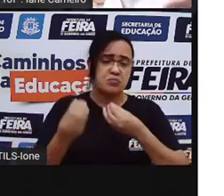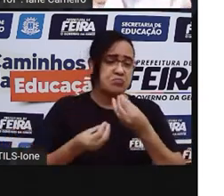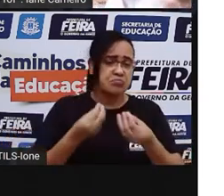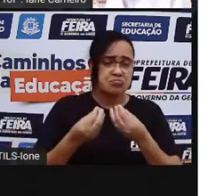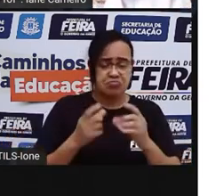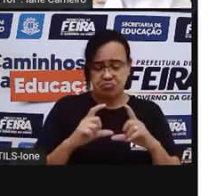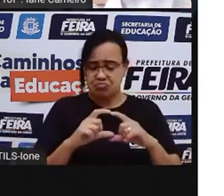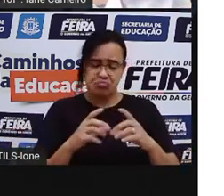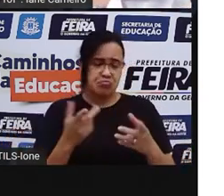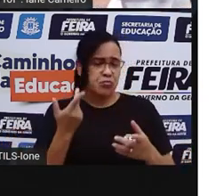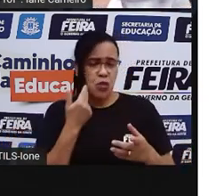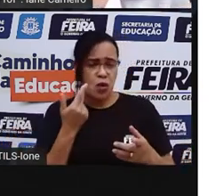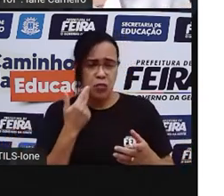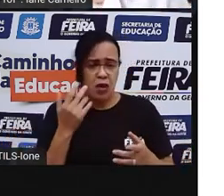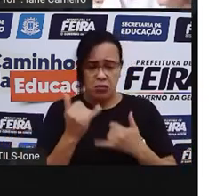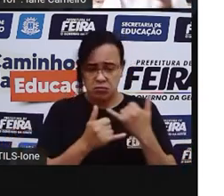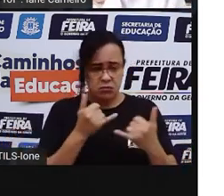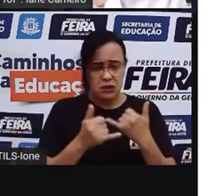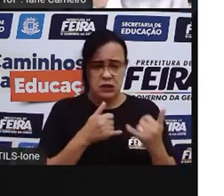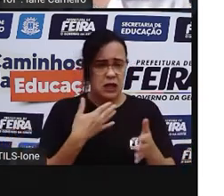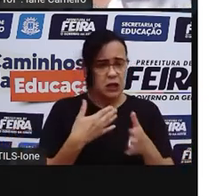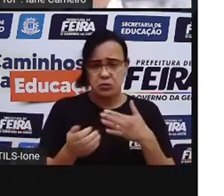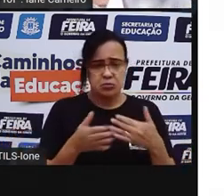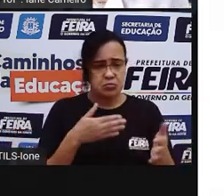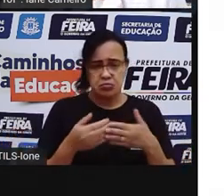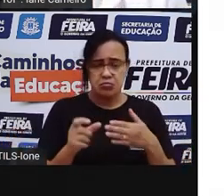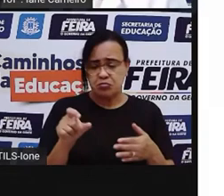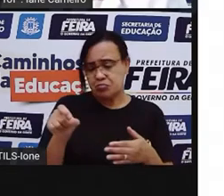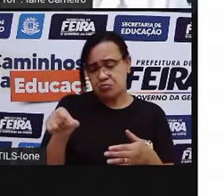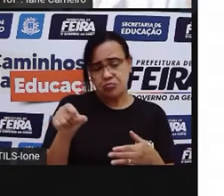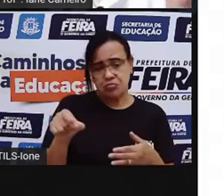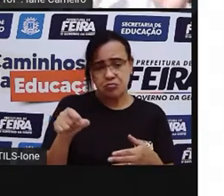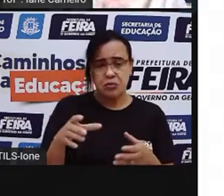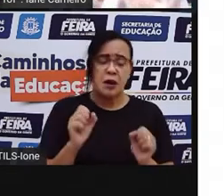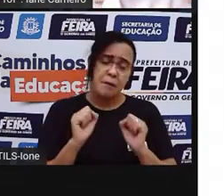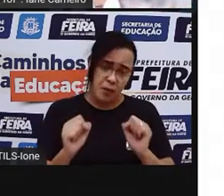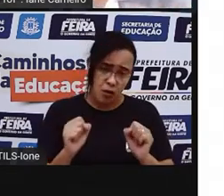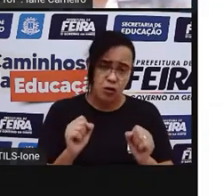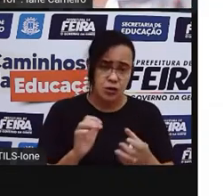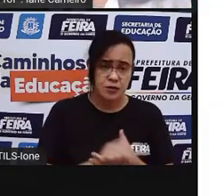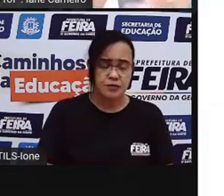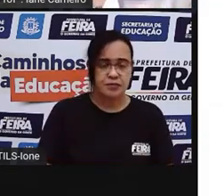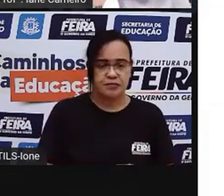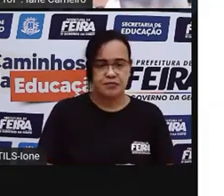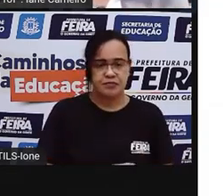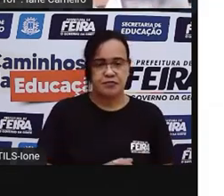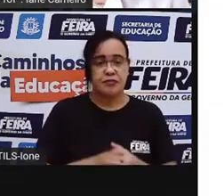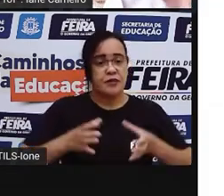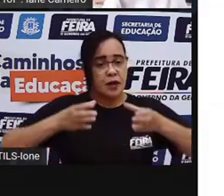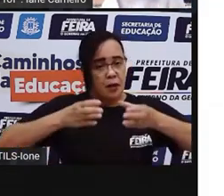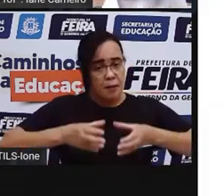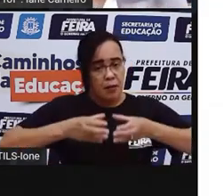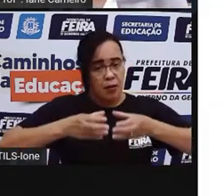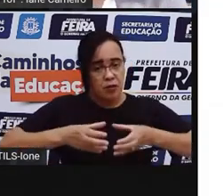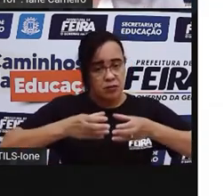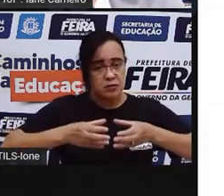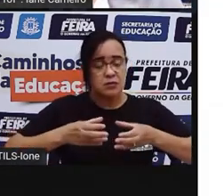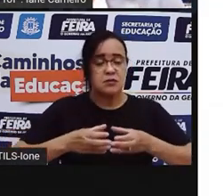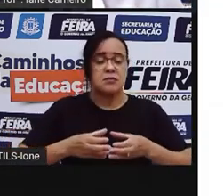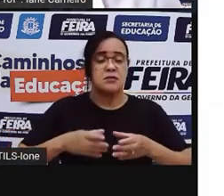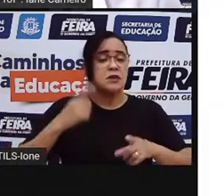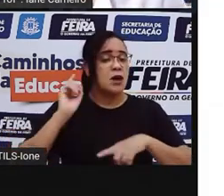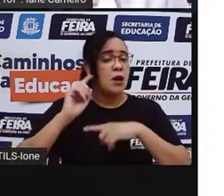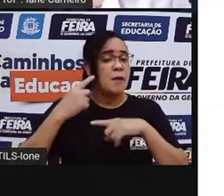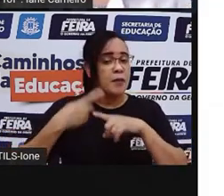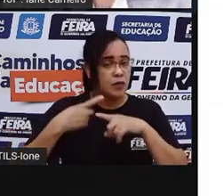bolinha normal de criança brincar aí, uma bolinha de bolhas pequenas, né? De brinquedo, peguem a bola que vocês tiverem aí, porque a vai fazer uma atividade lá